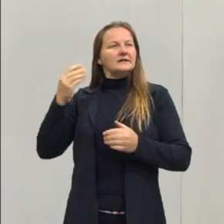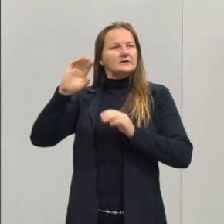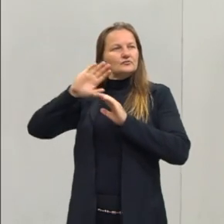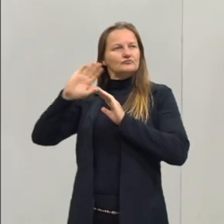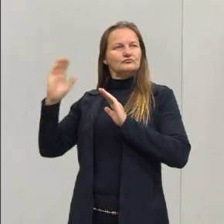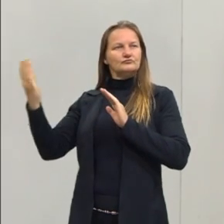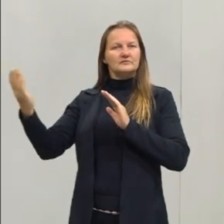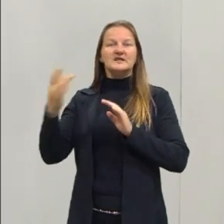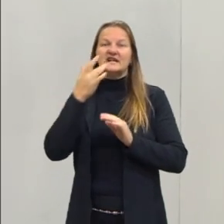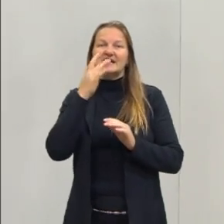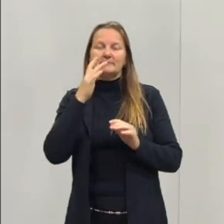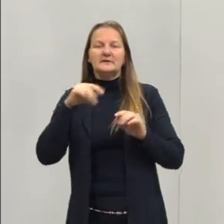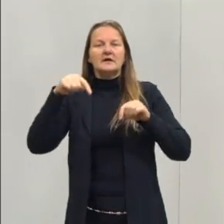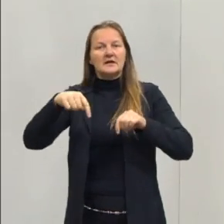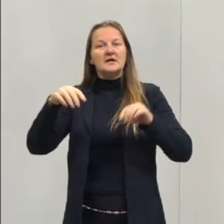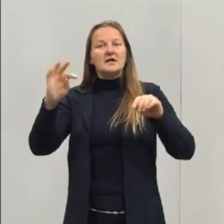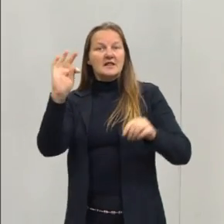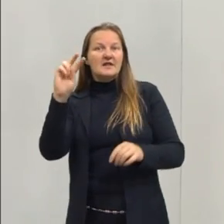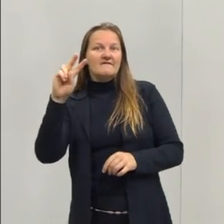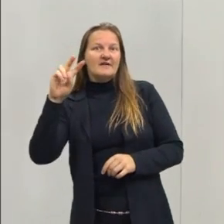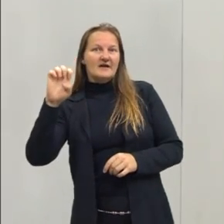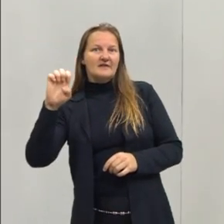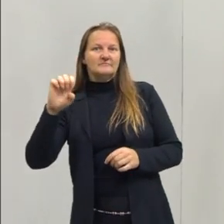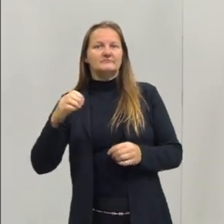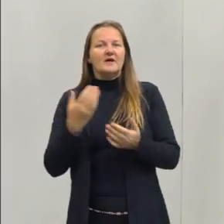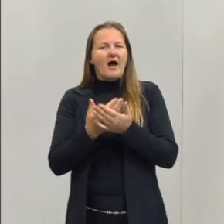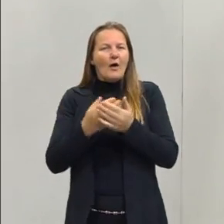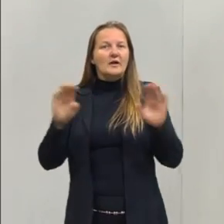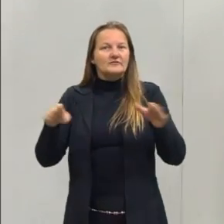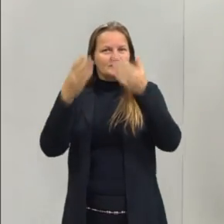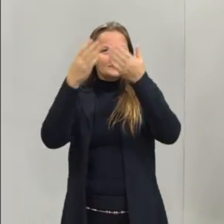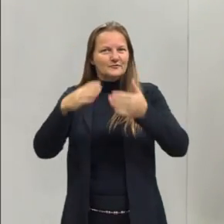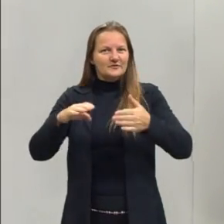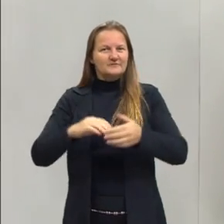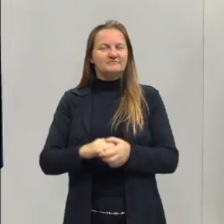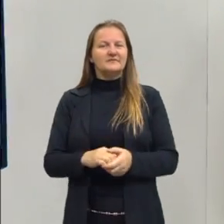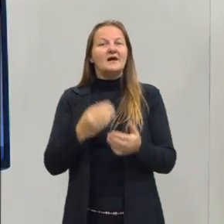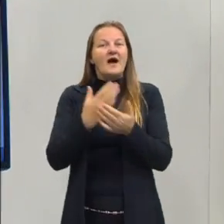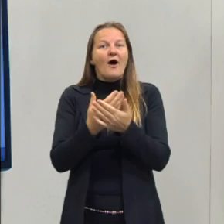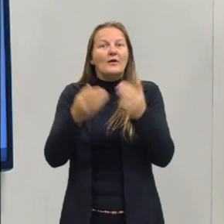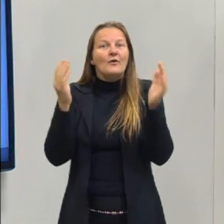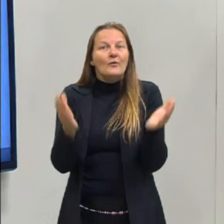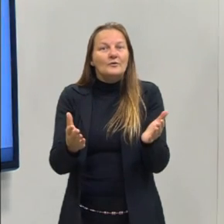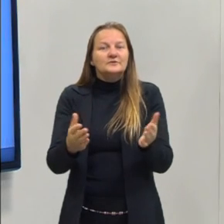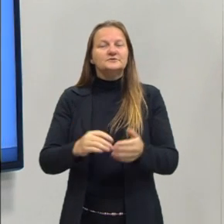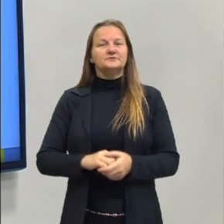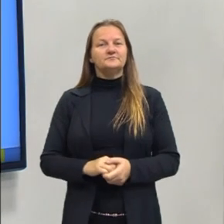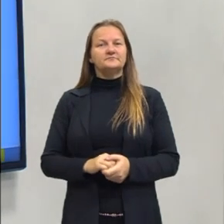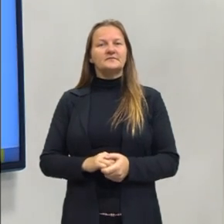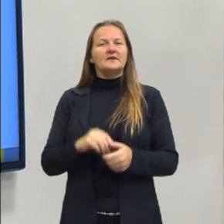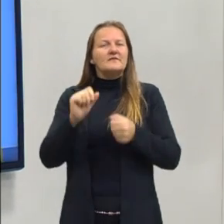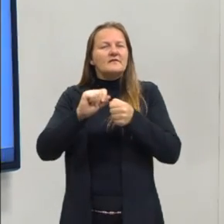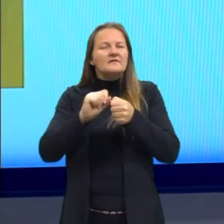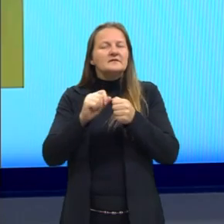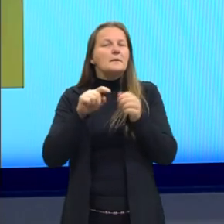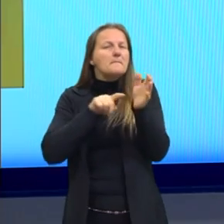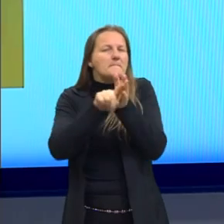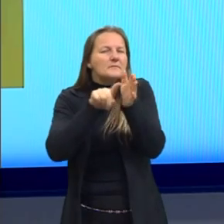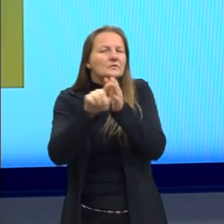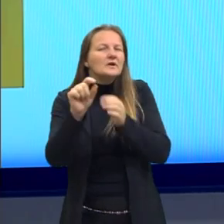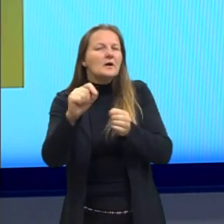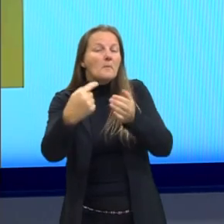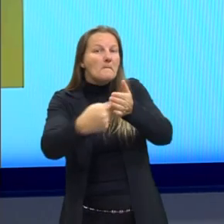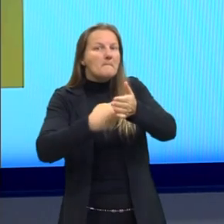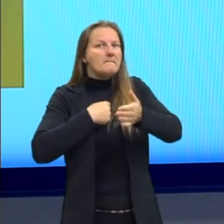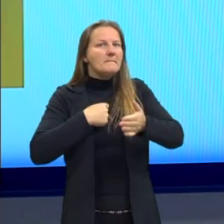da TVE, onde a gente grava as nossas aulas. E, na aula de hoje, então, a gente vai se perguntar se o